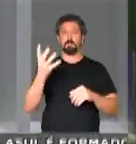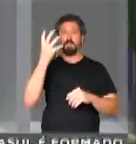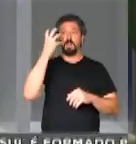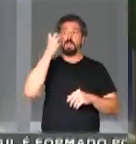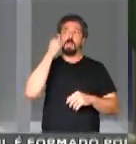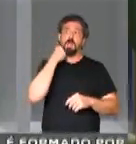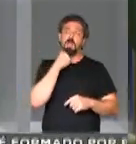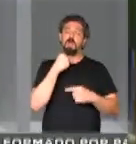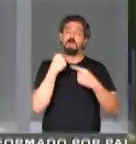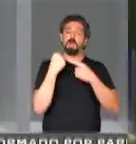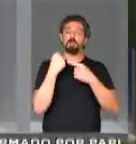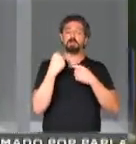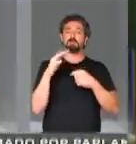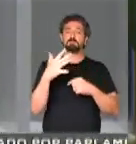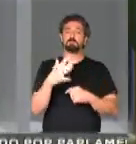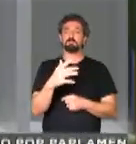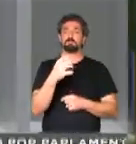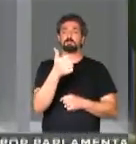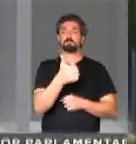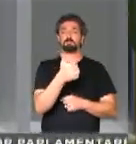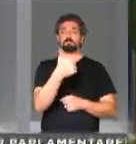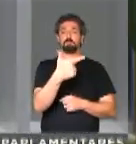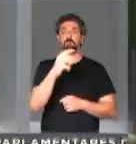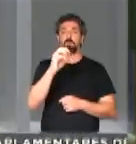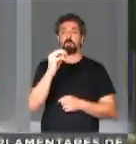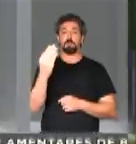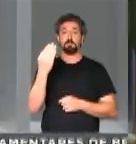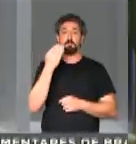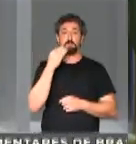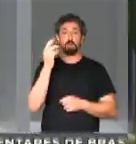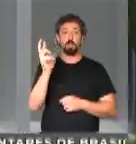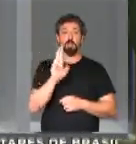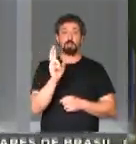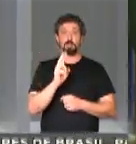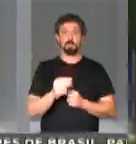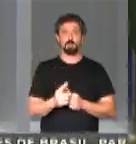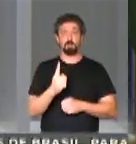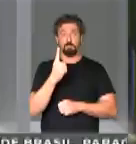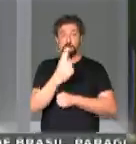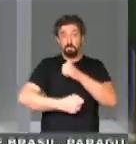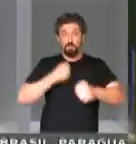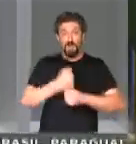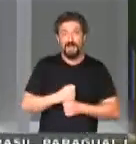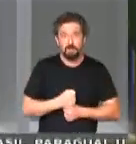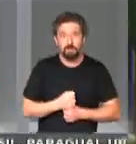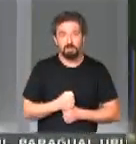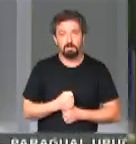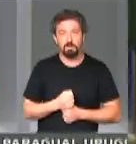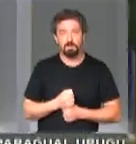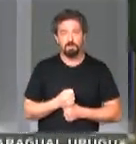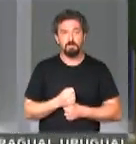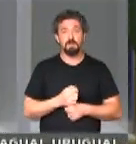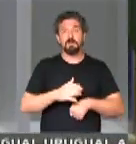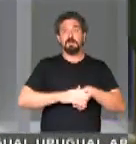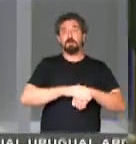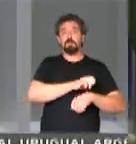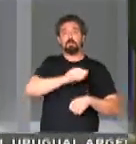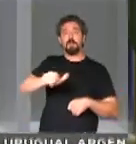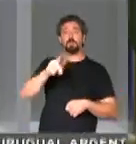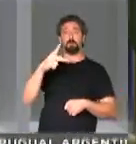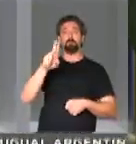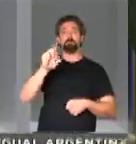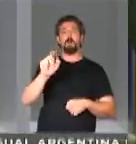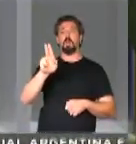arrecadação de mais de 120 bilhões de reais por ano. Isso é mais do que o Paulo